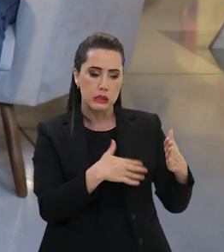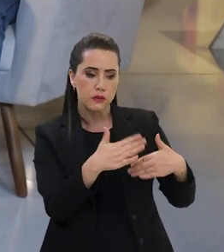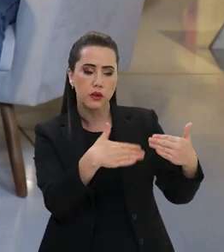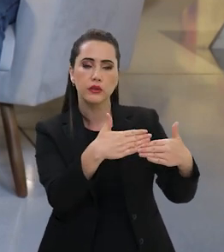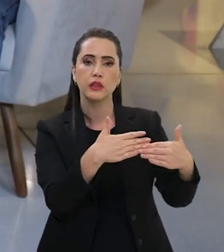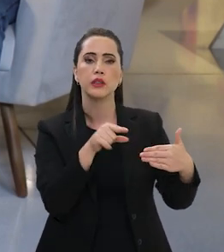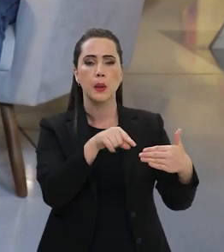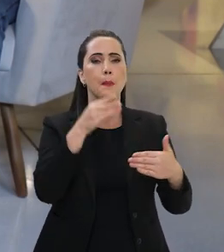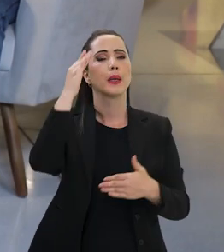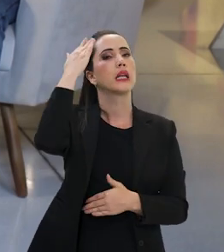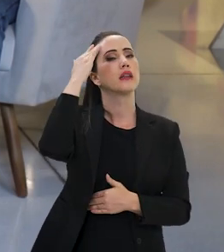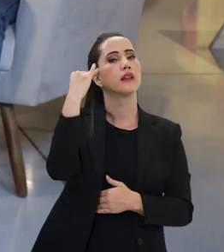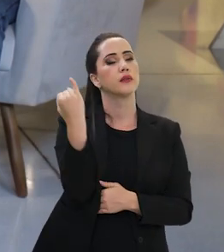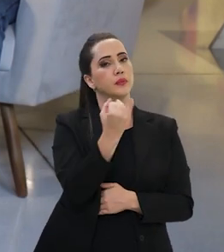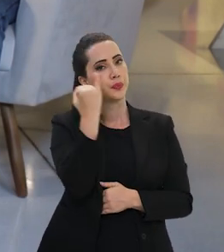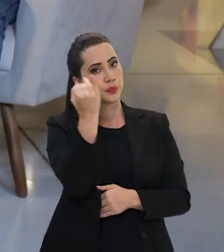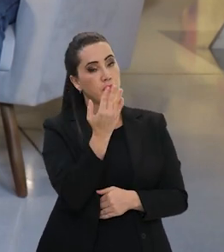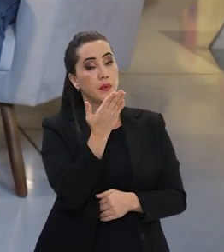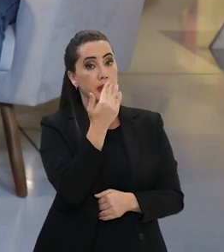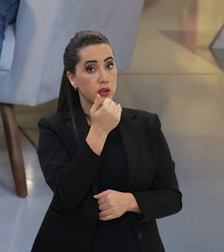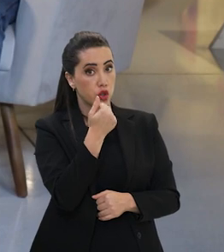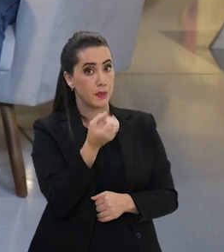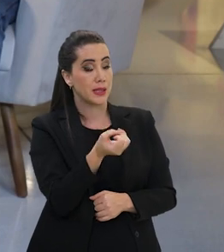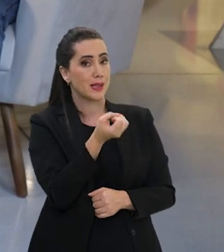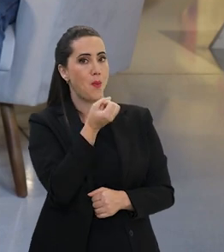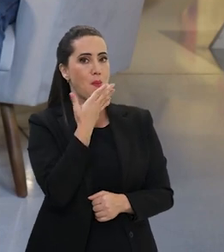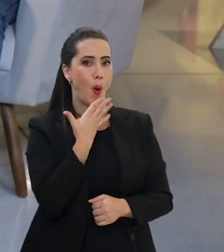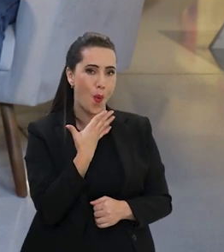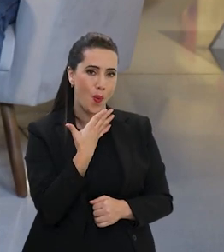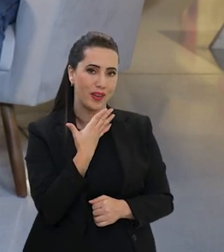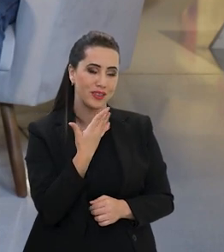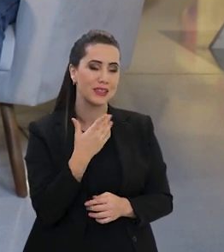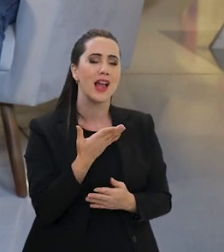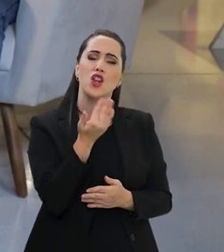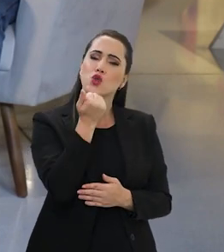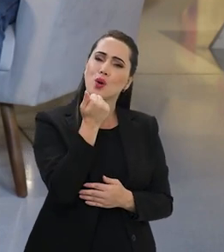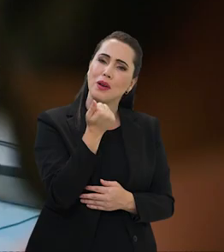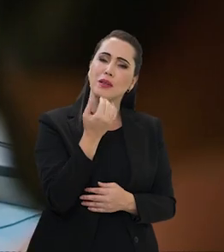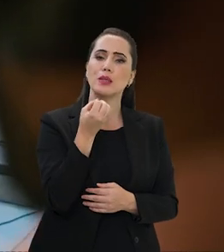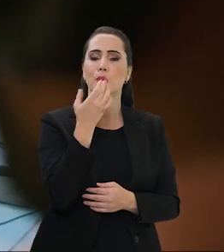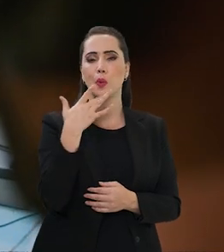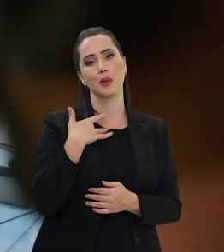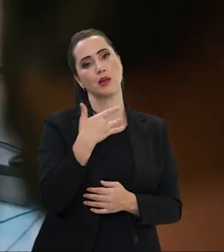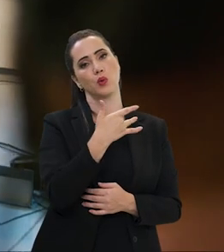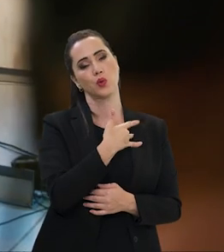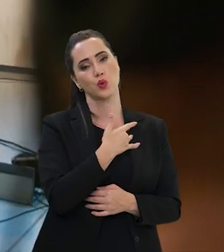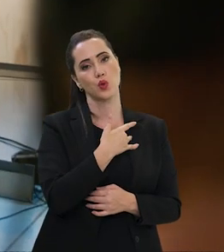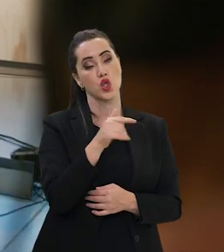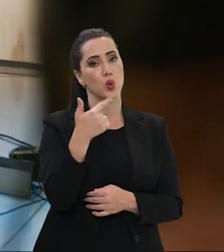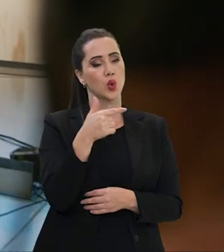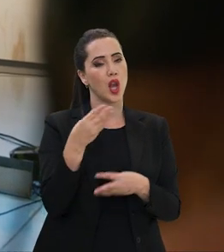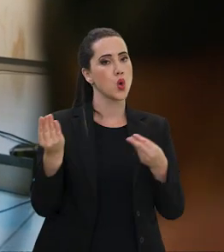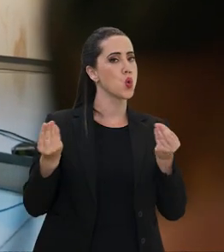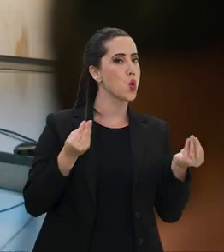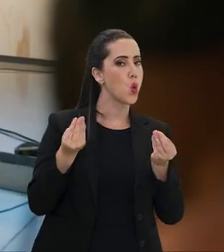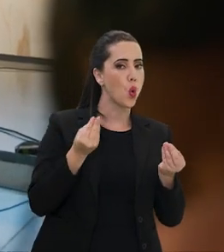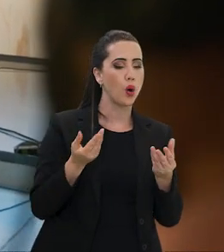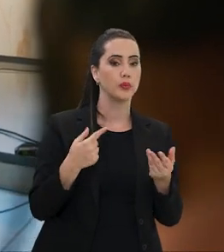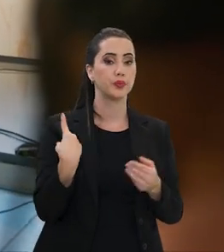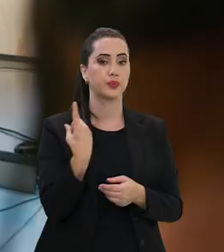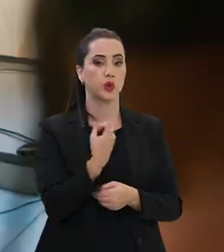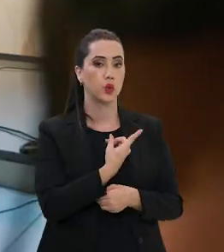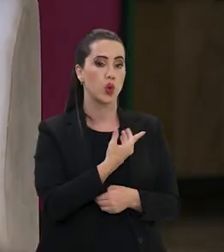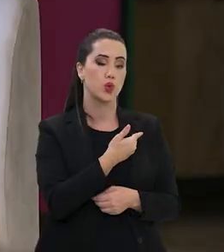ele está sendo desenvolvido para compreender a importância de uma alimentação de qualidade, de uma alimentação saudável,